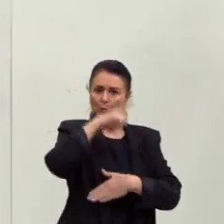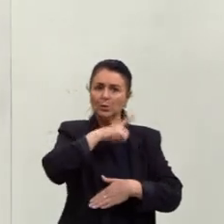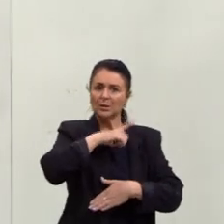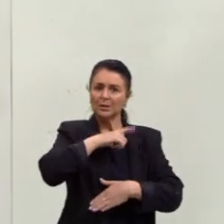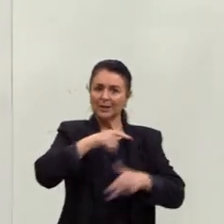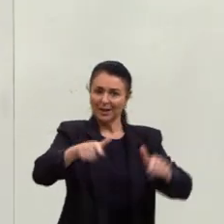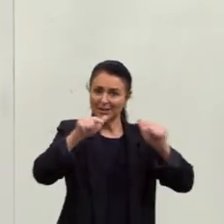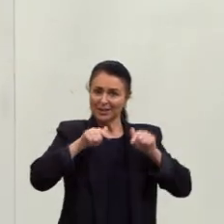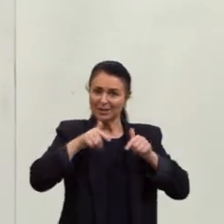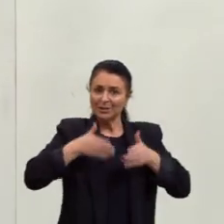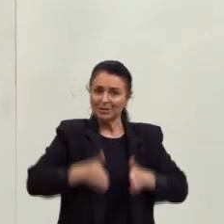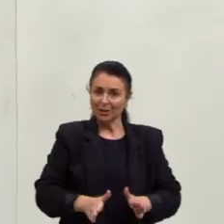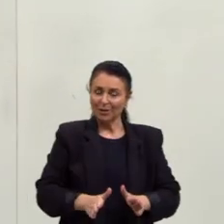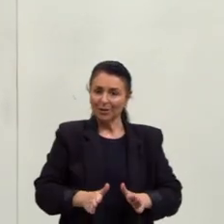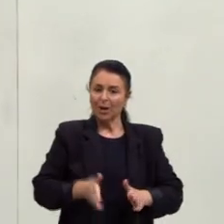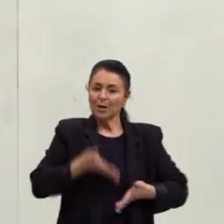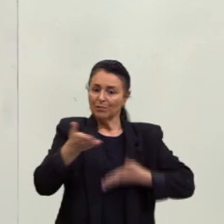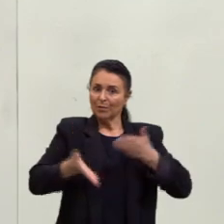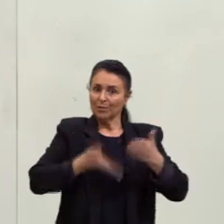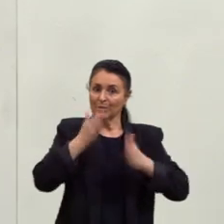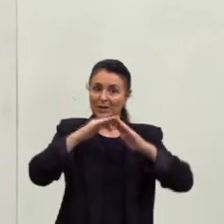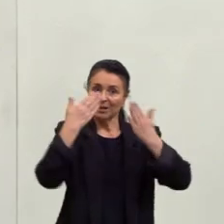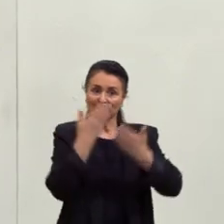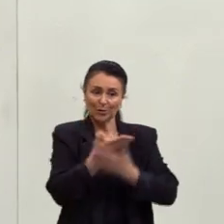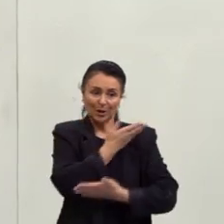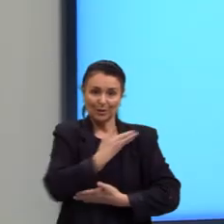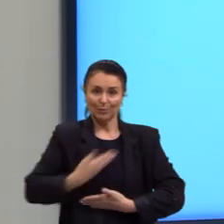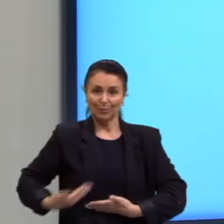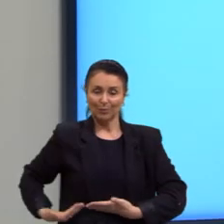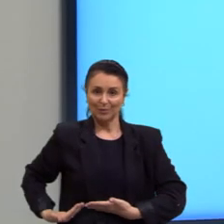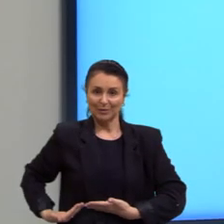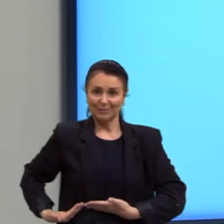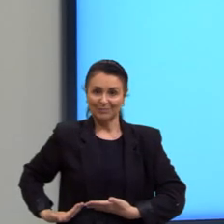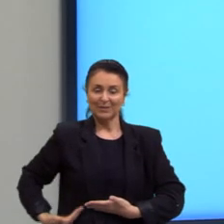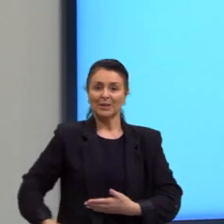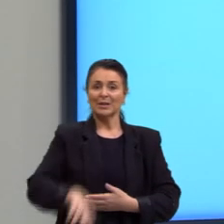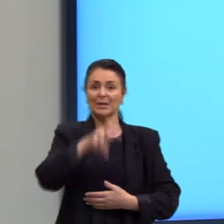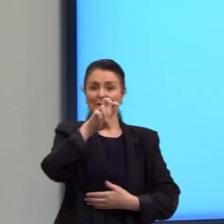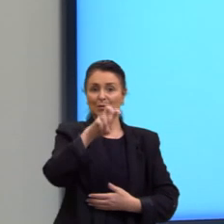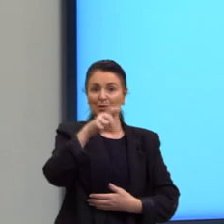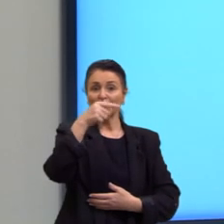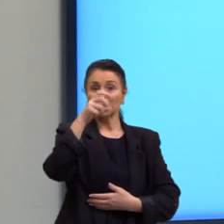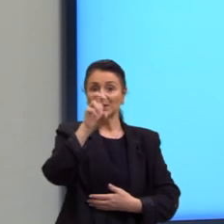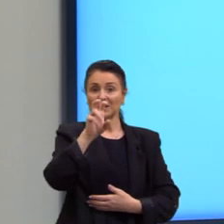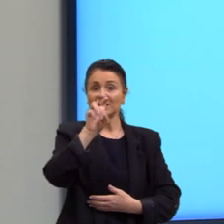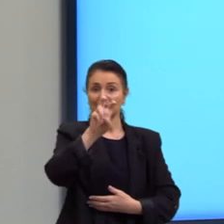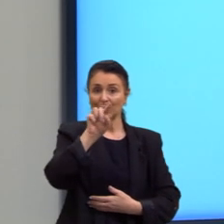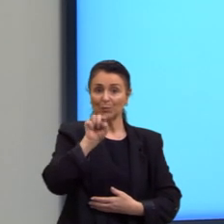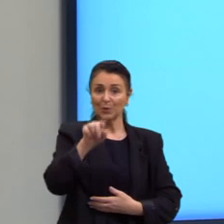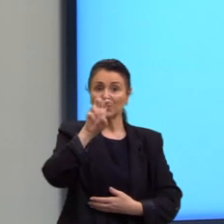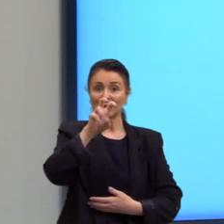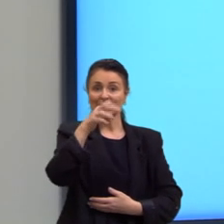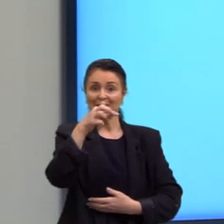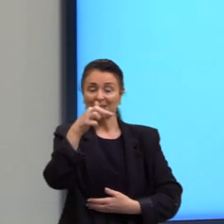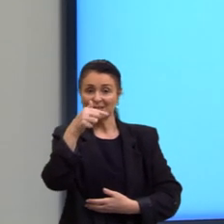irá promover nas escolas públicas de todos os 5.570 municípios brasileiros.